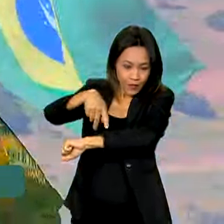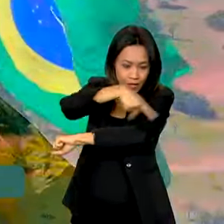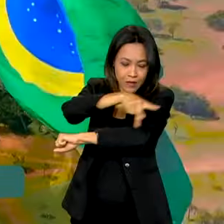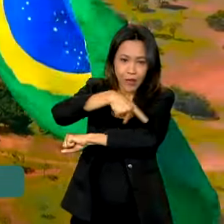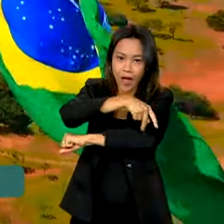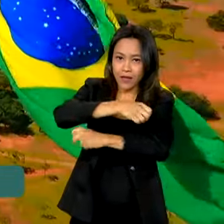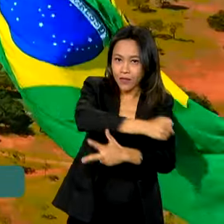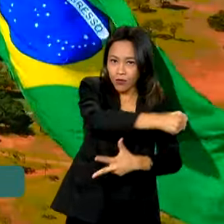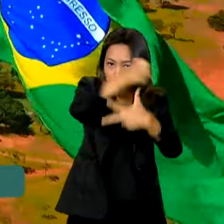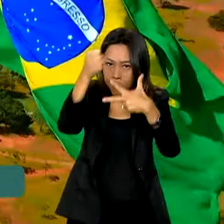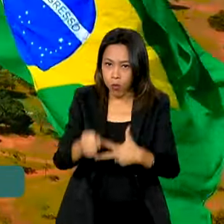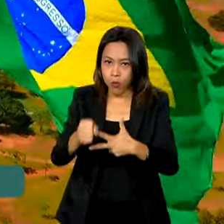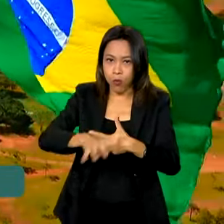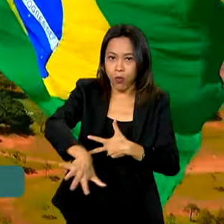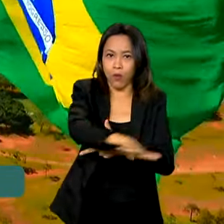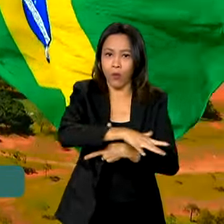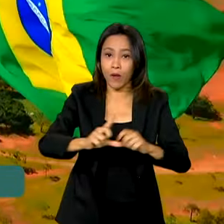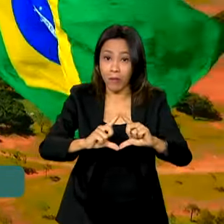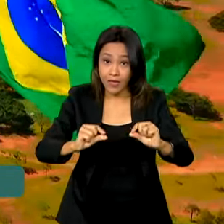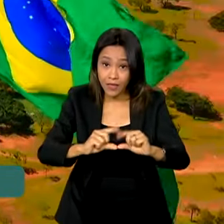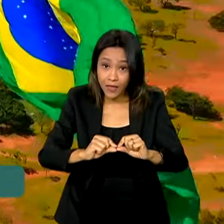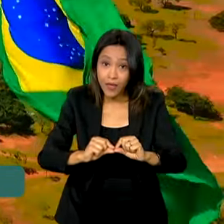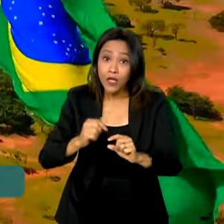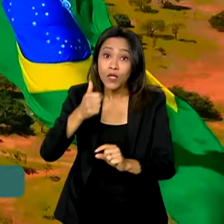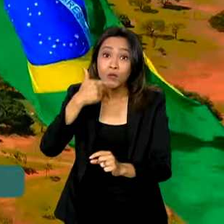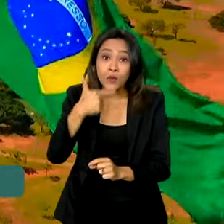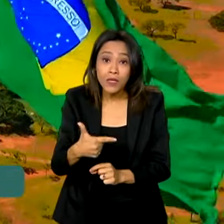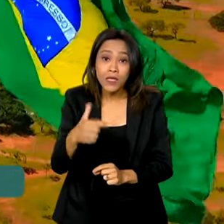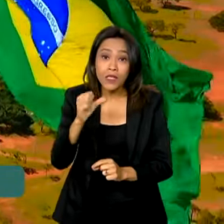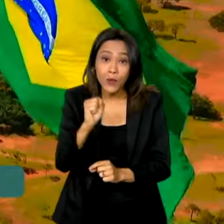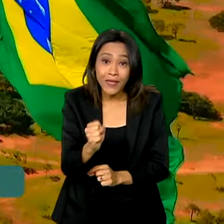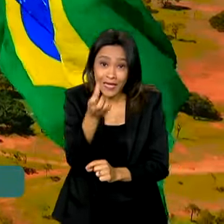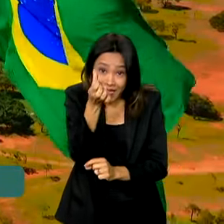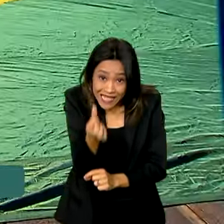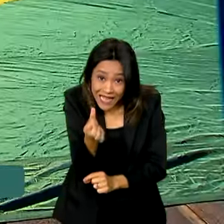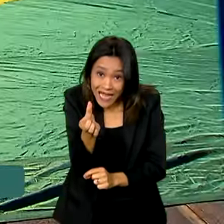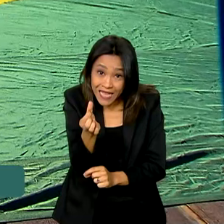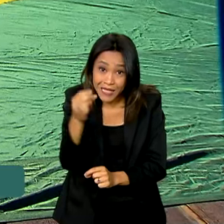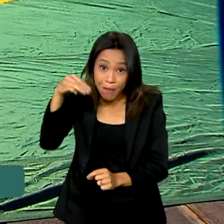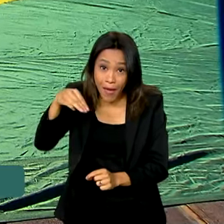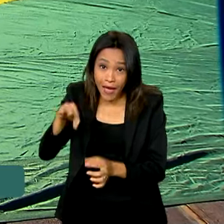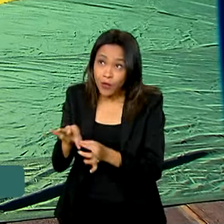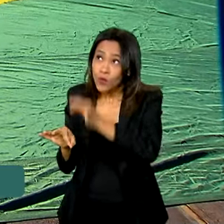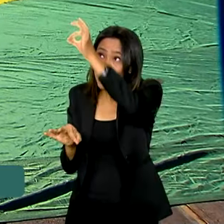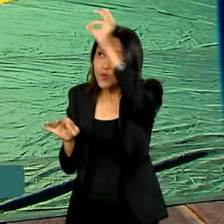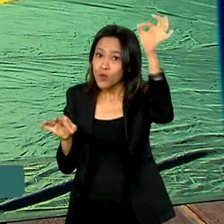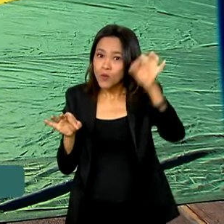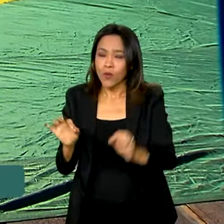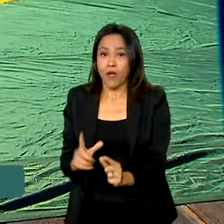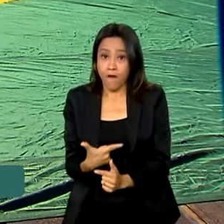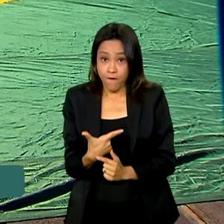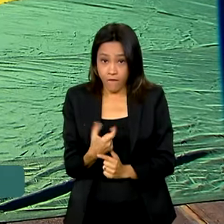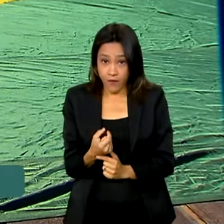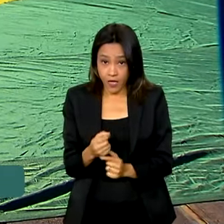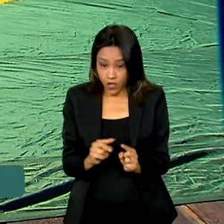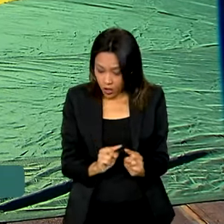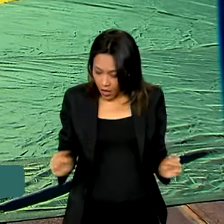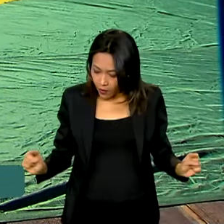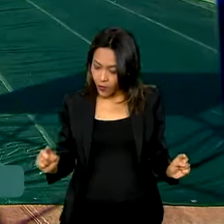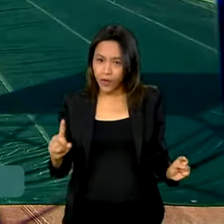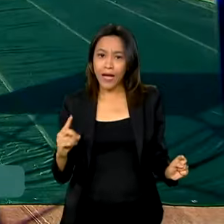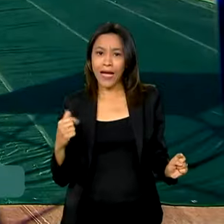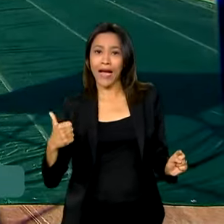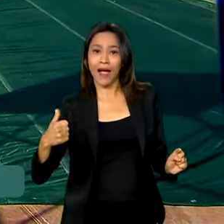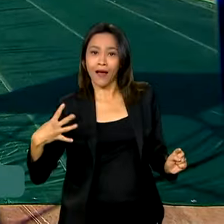Poderes, em Brasília, tem 286 metros quadrados? Com 20 metros de largura por 14 de